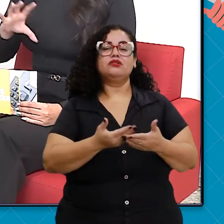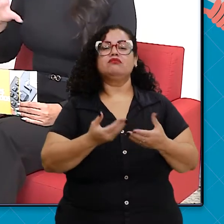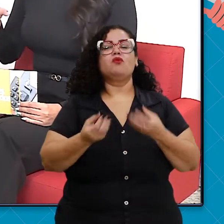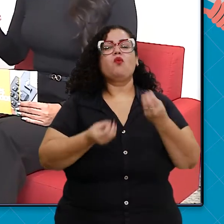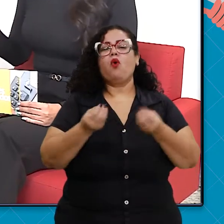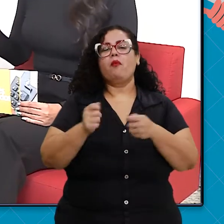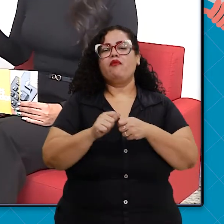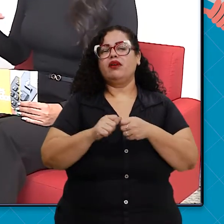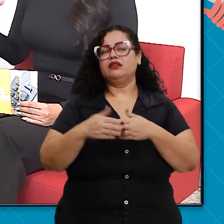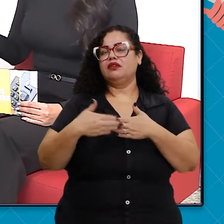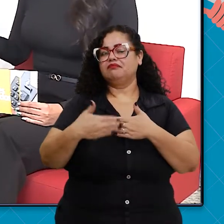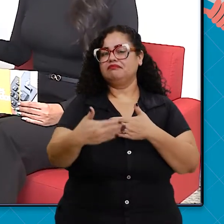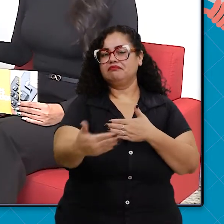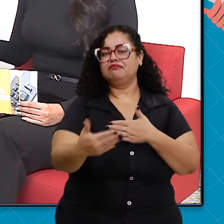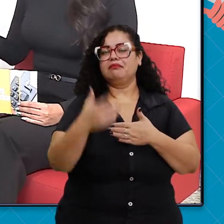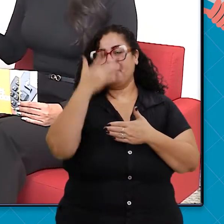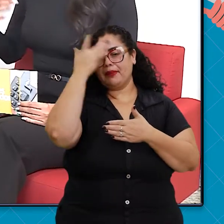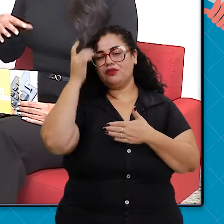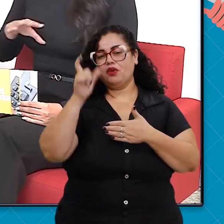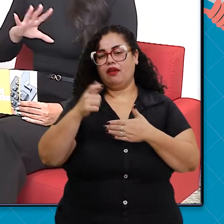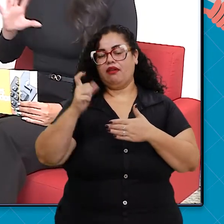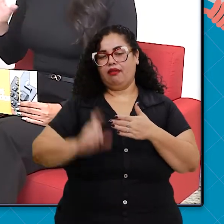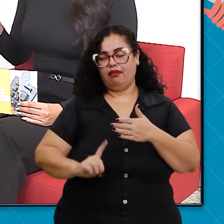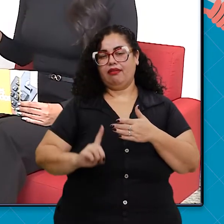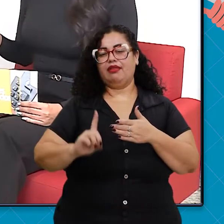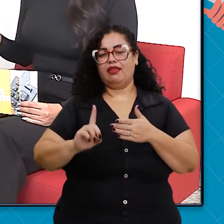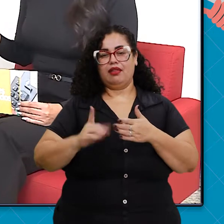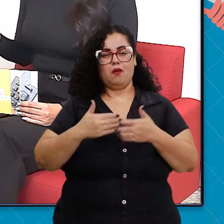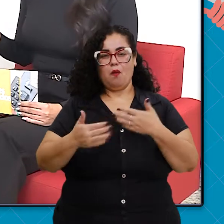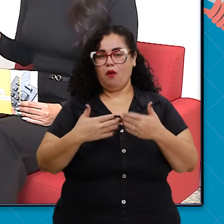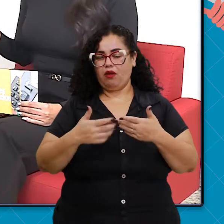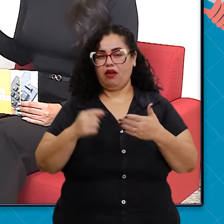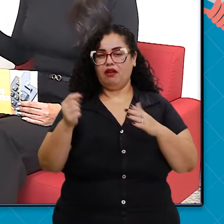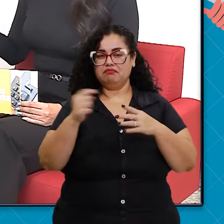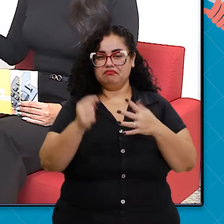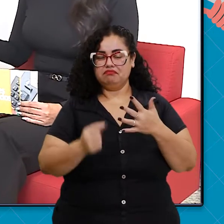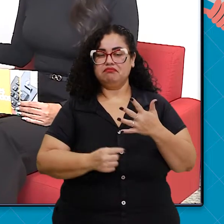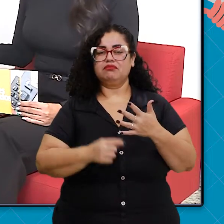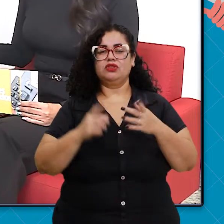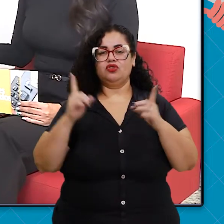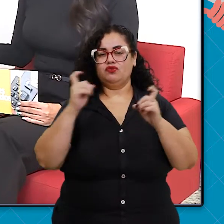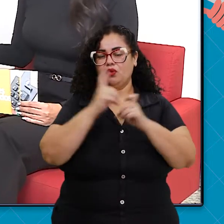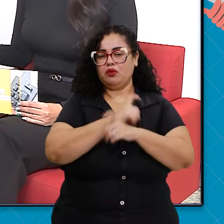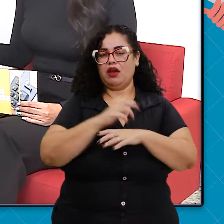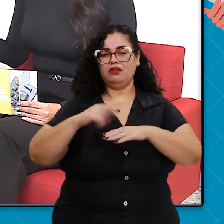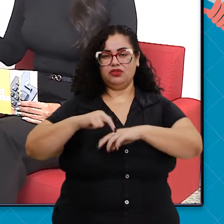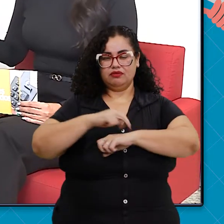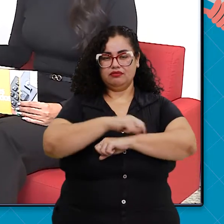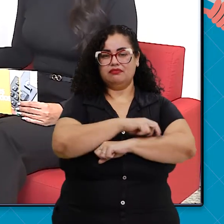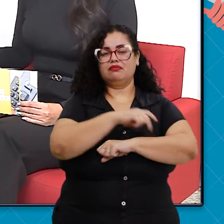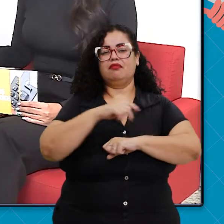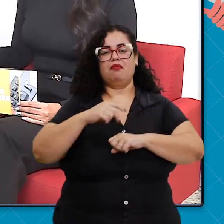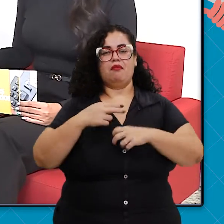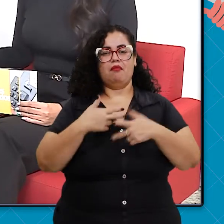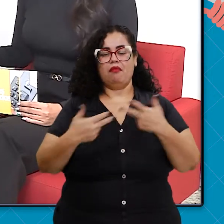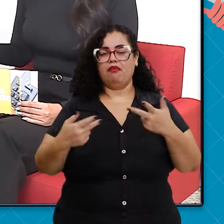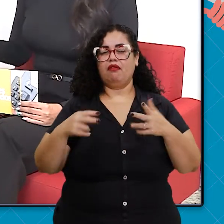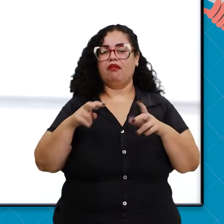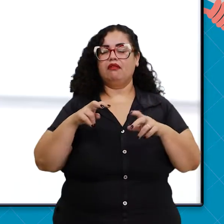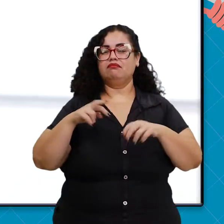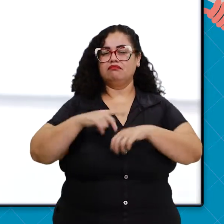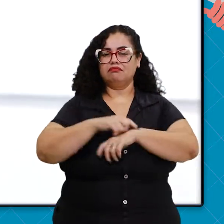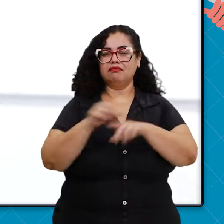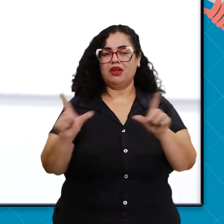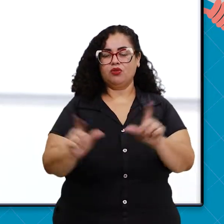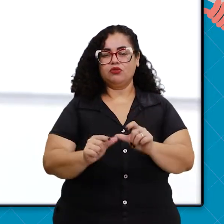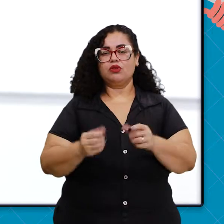funciona o processo para a pessoa que se declara com algum tipo de dificuldade de locomoção, de mobilidade reduzida